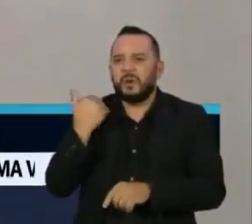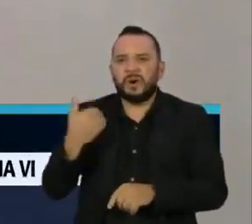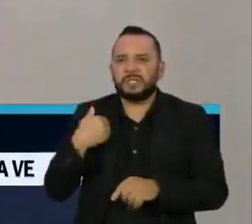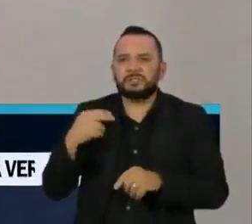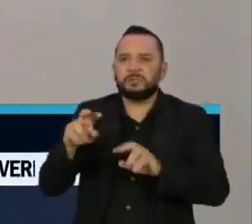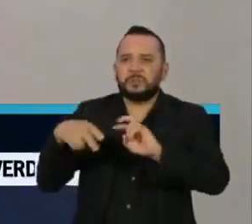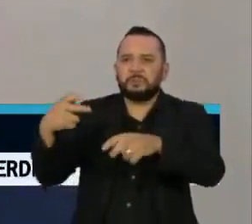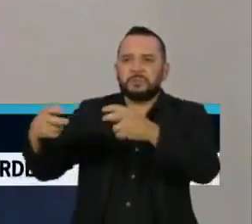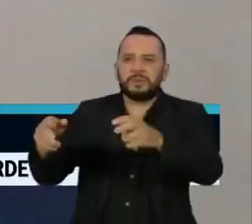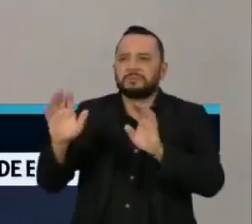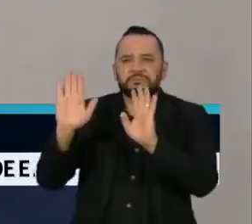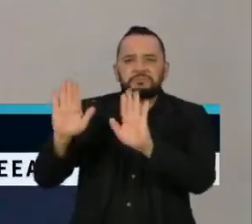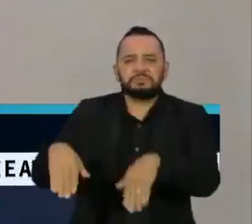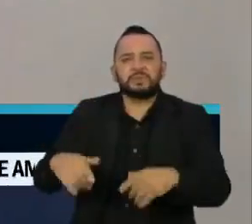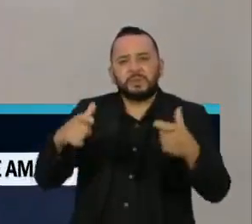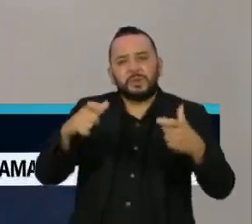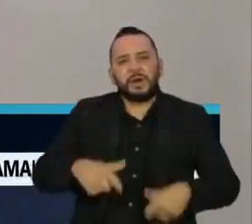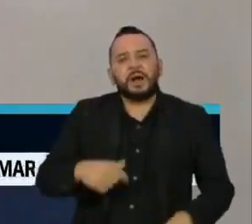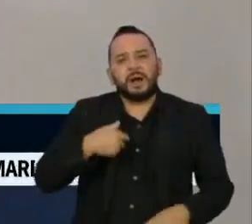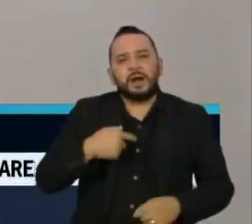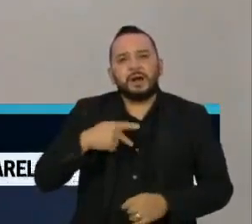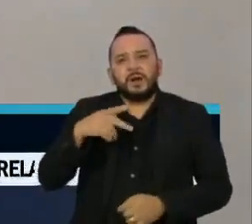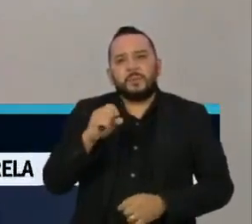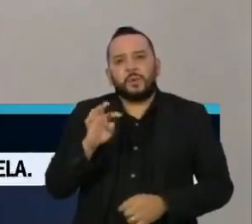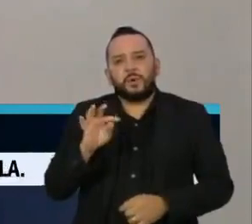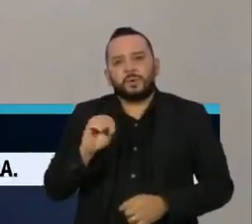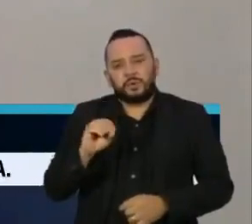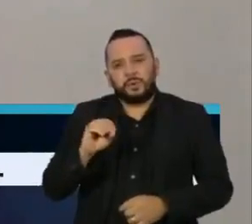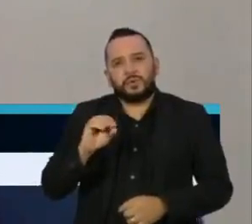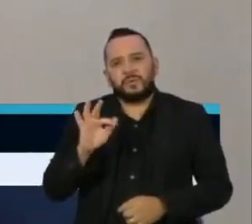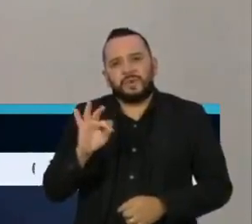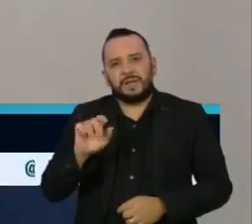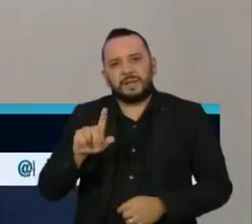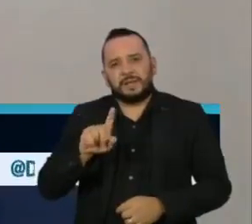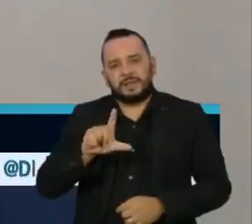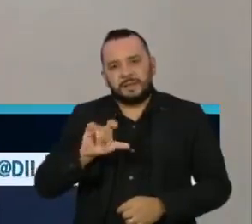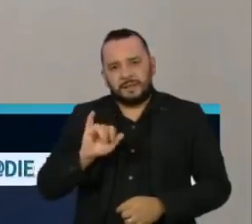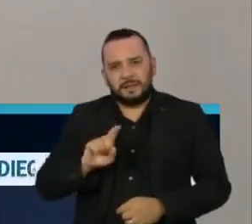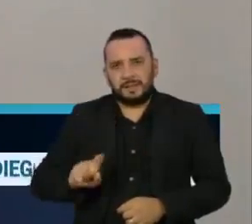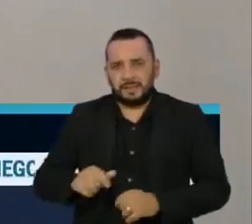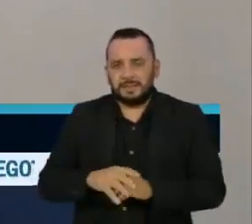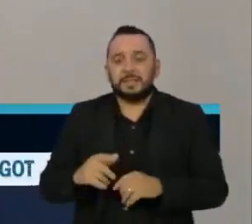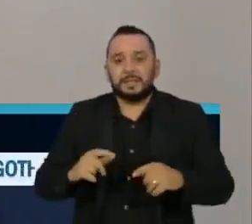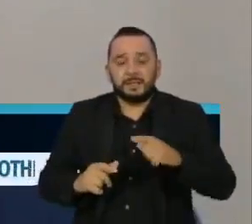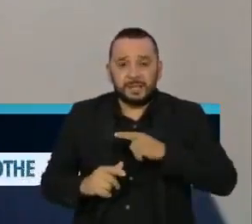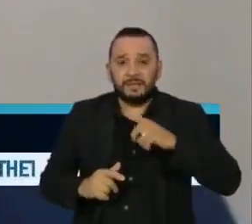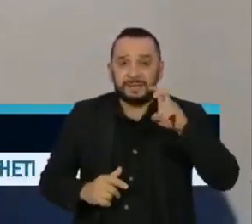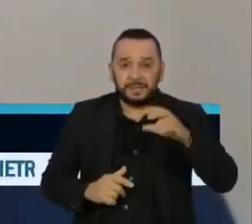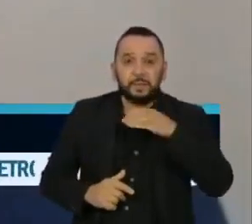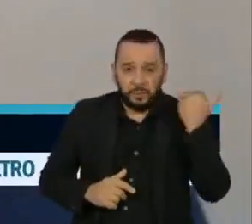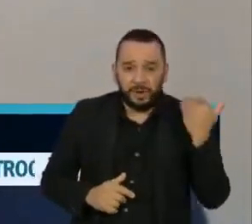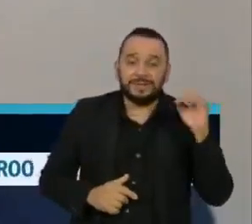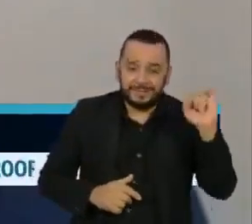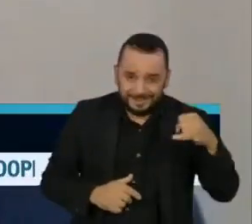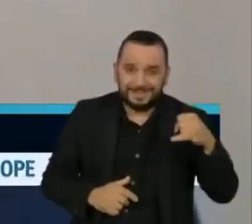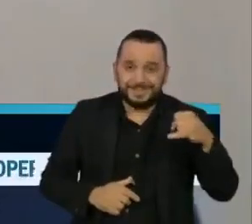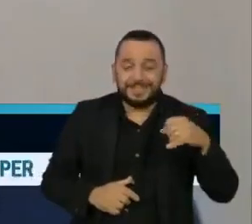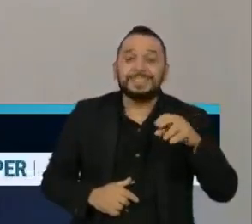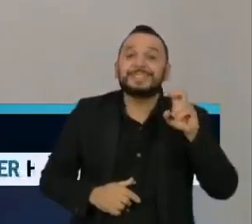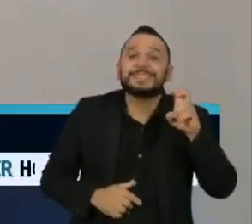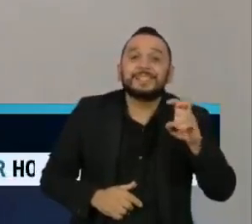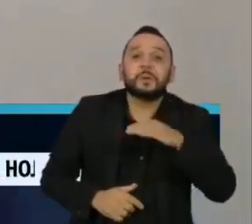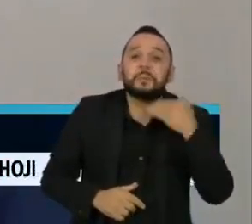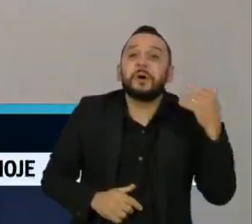em Porto Feliz, no interior de São Paulo. De fato, teve cinco óbitos, mas sabe quem são os cinco óbitos? Aqueles que